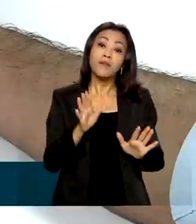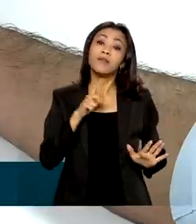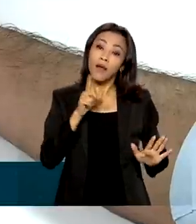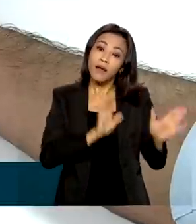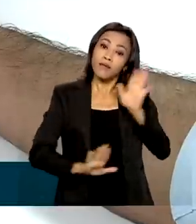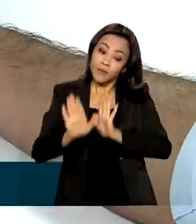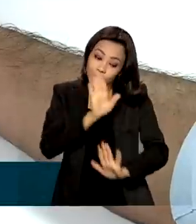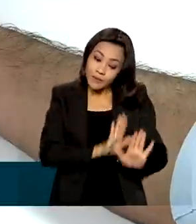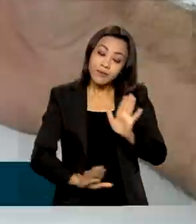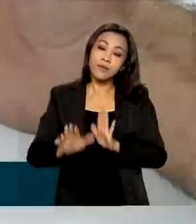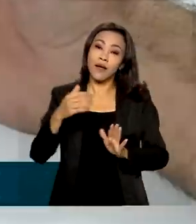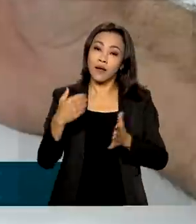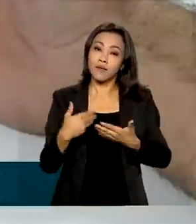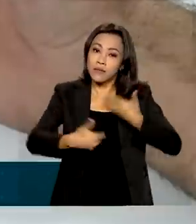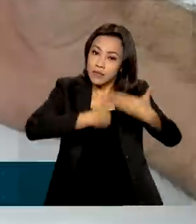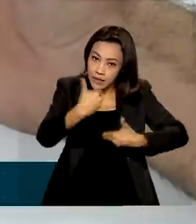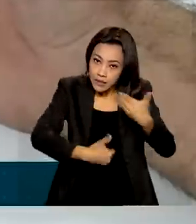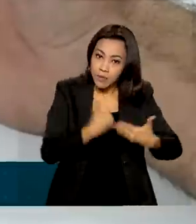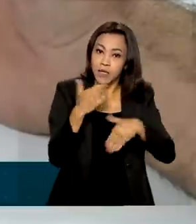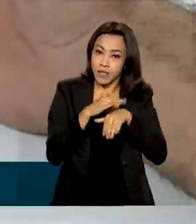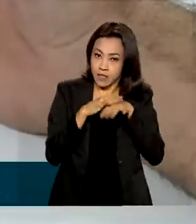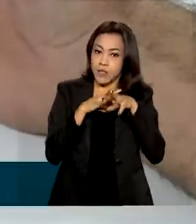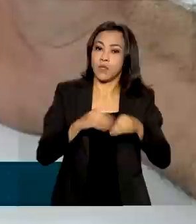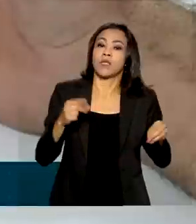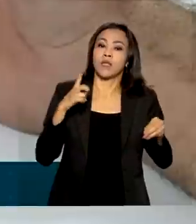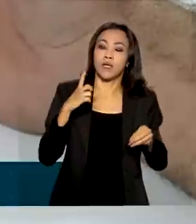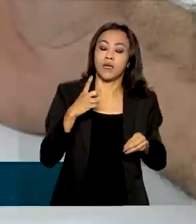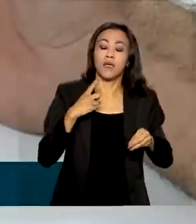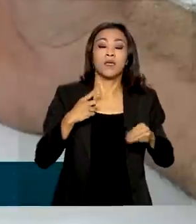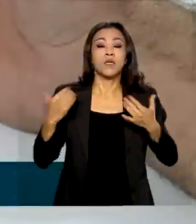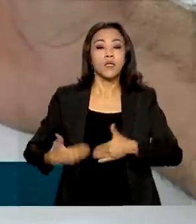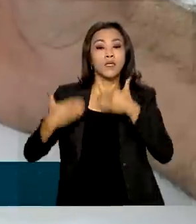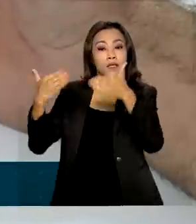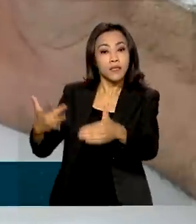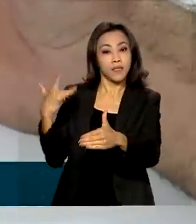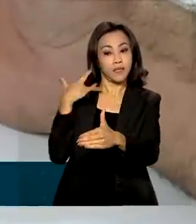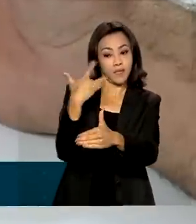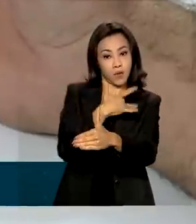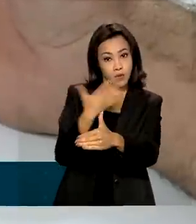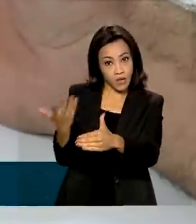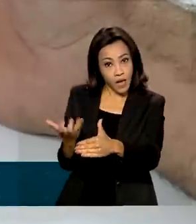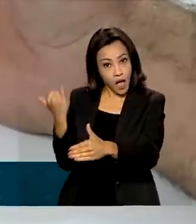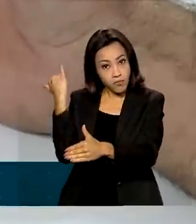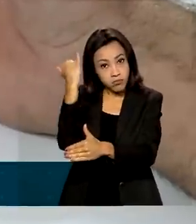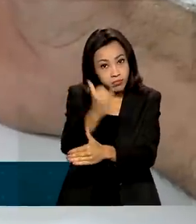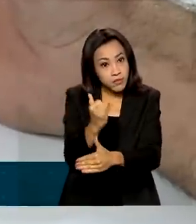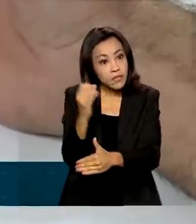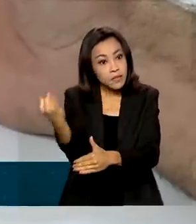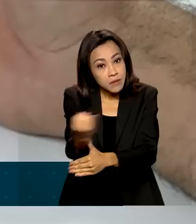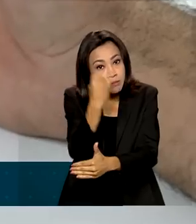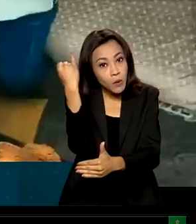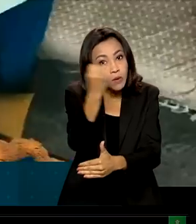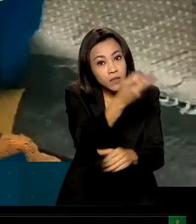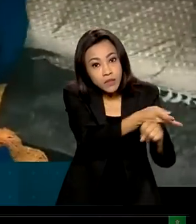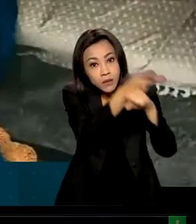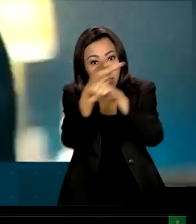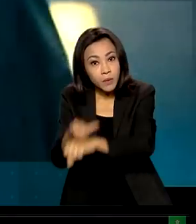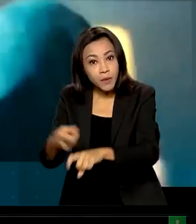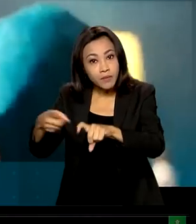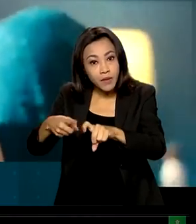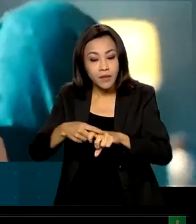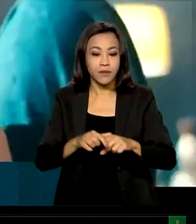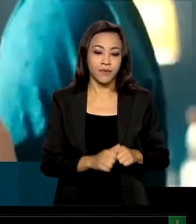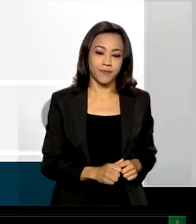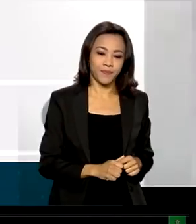tratamento e cura. E o Ministério da Saúde quer alertar para a importância do diagnóstico precoce. Você